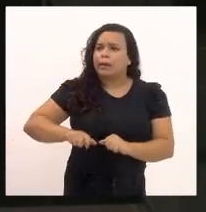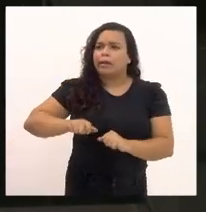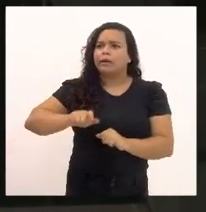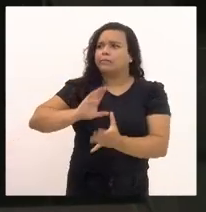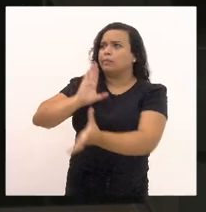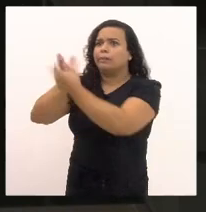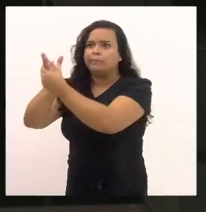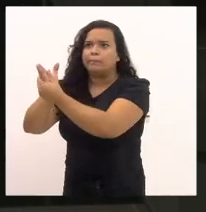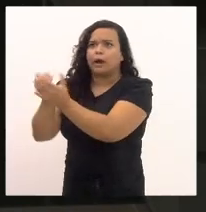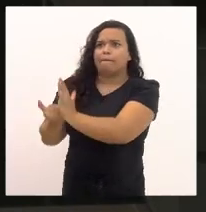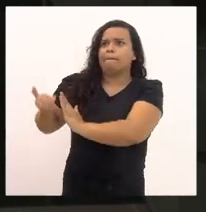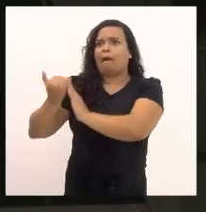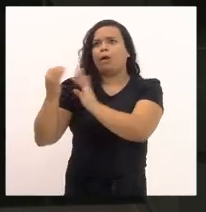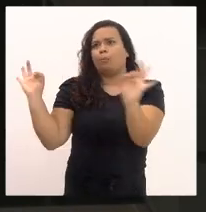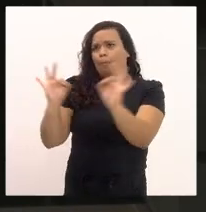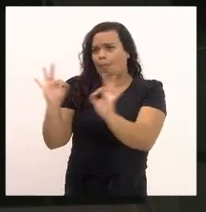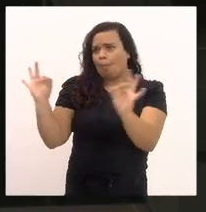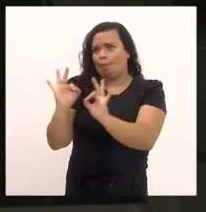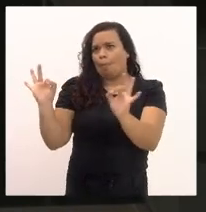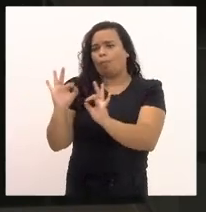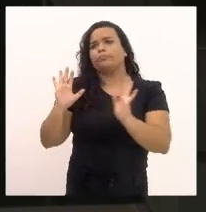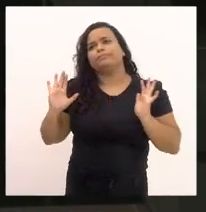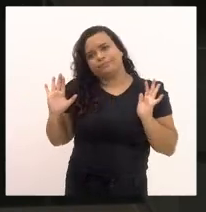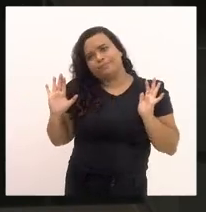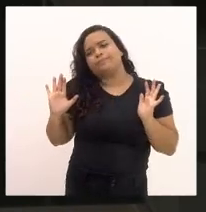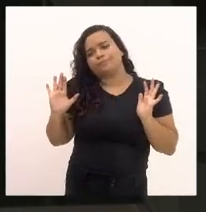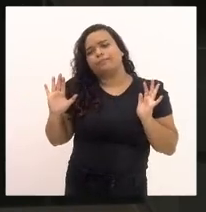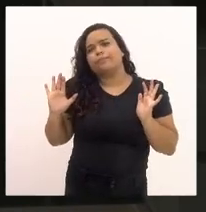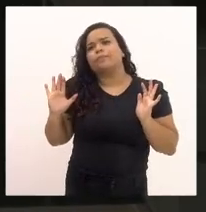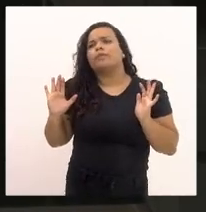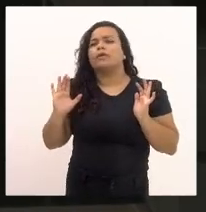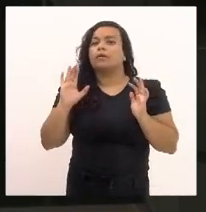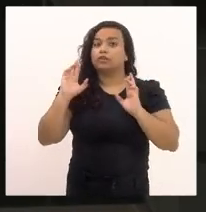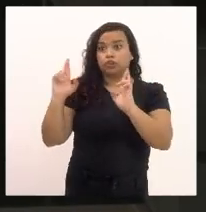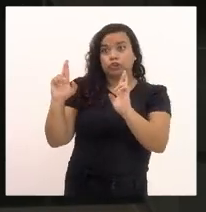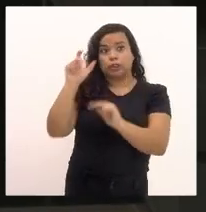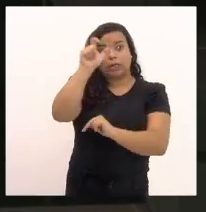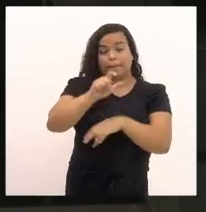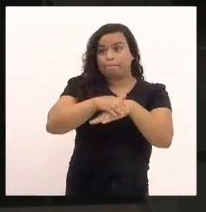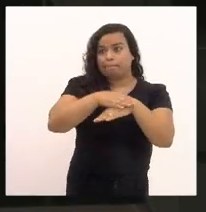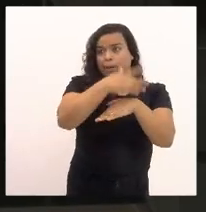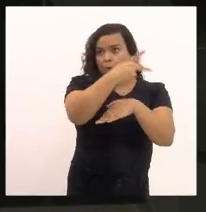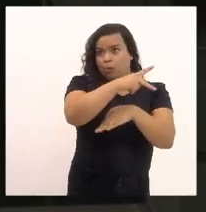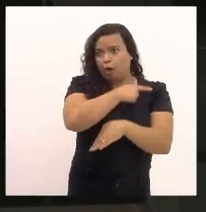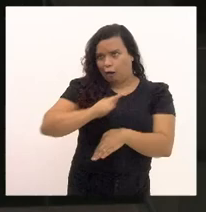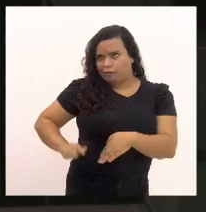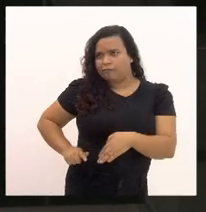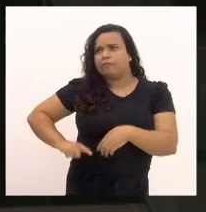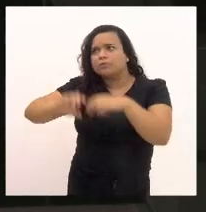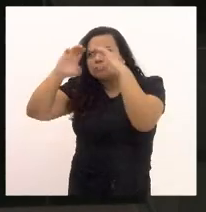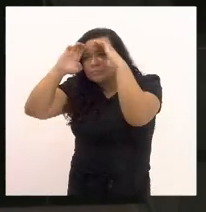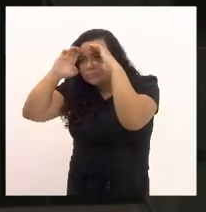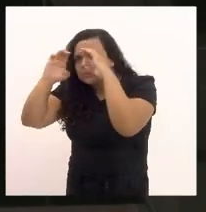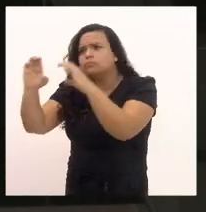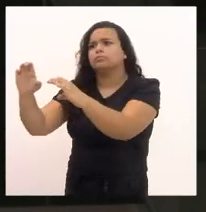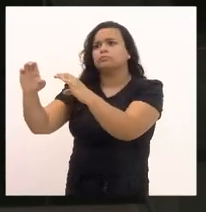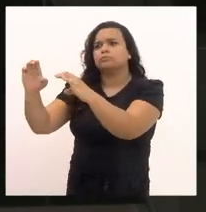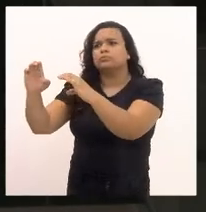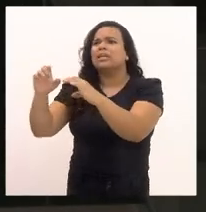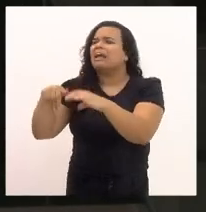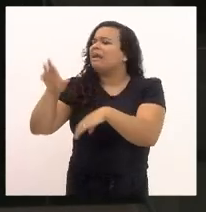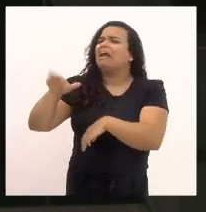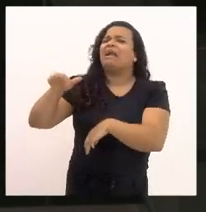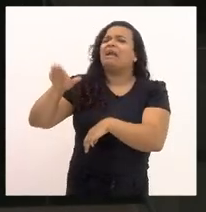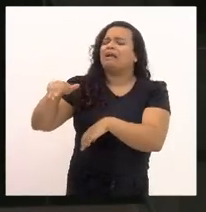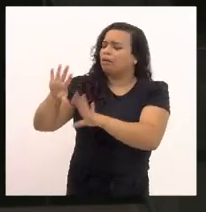justiça, como é sempre peculiar, e respeite mais de 3 milhões